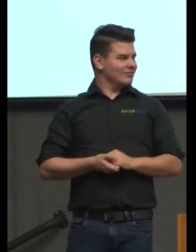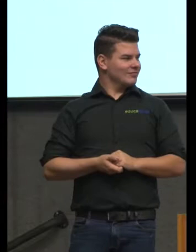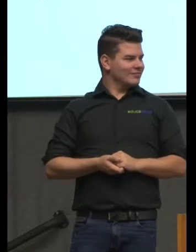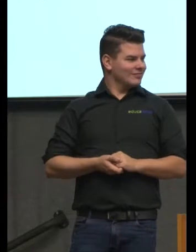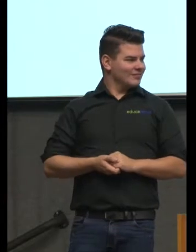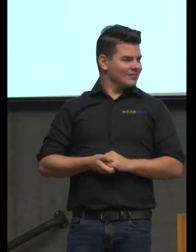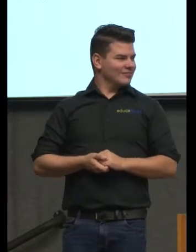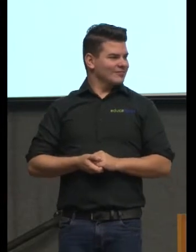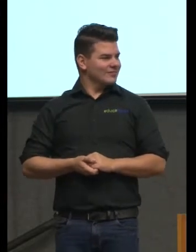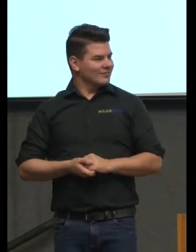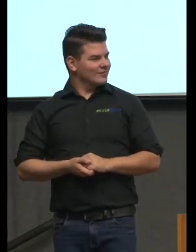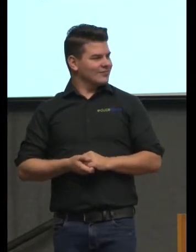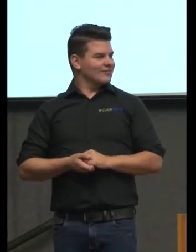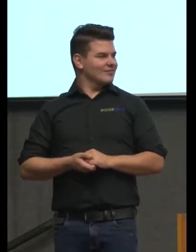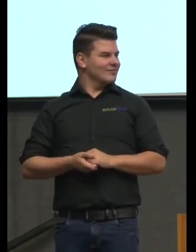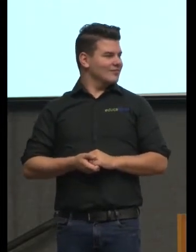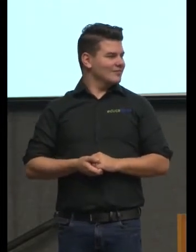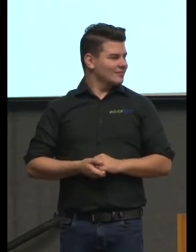então gente